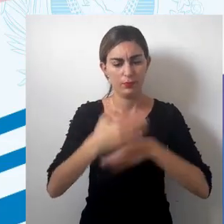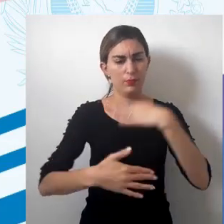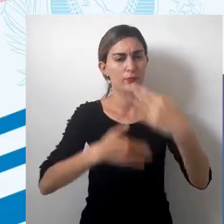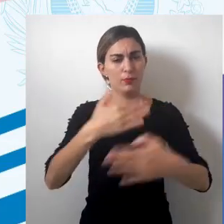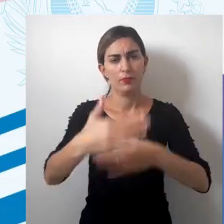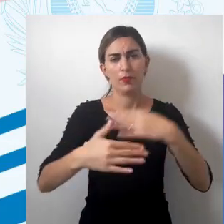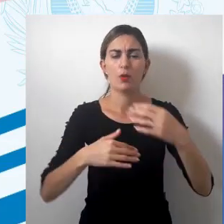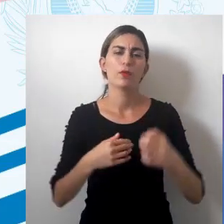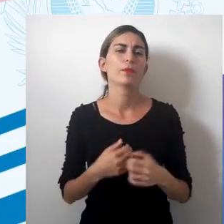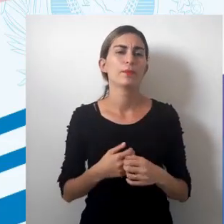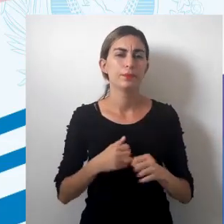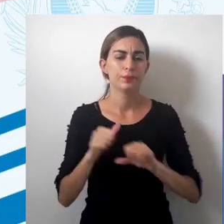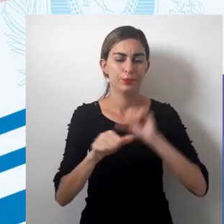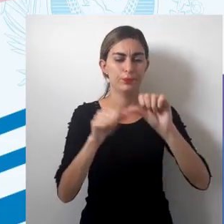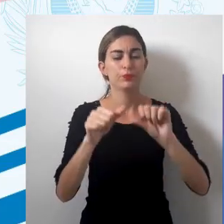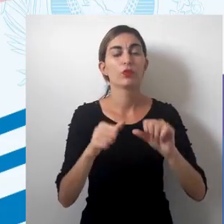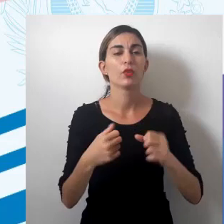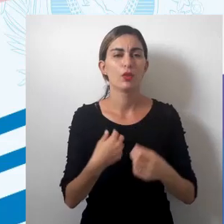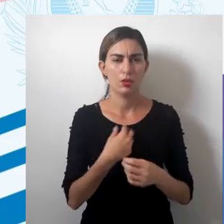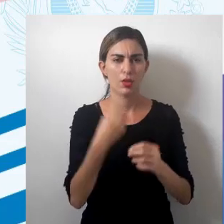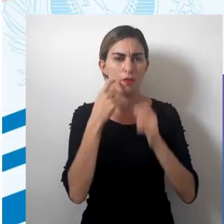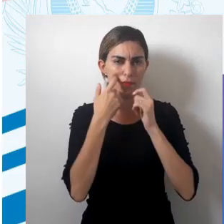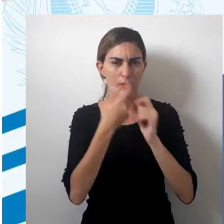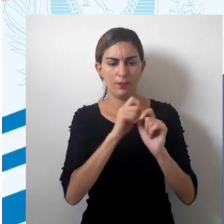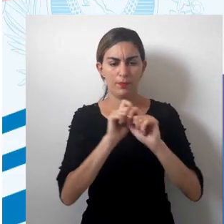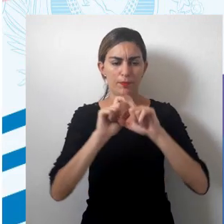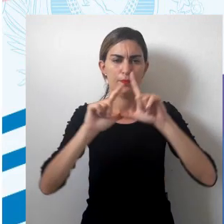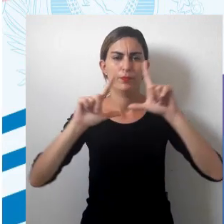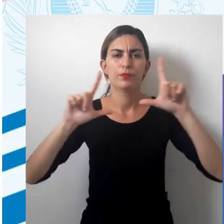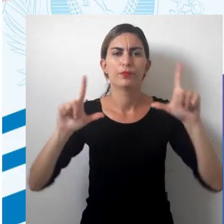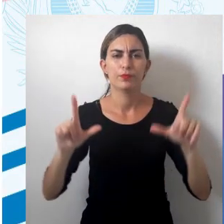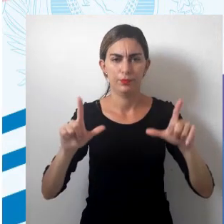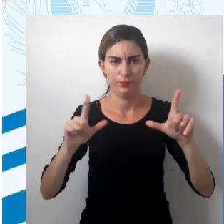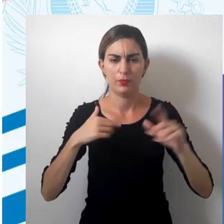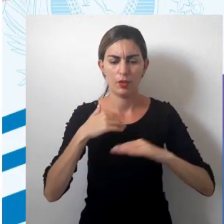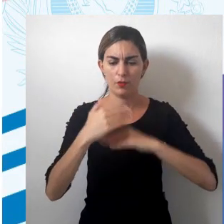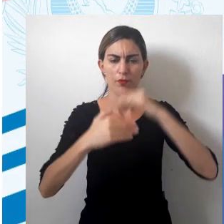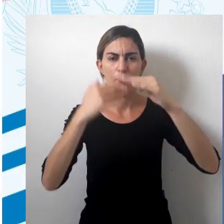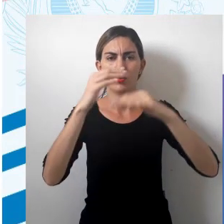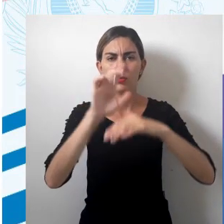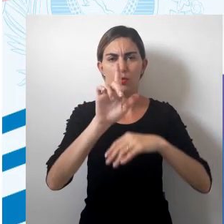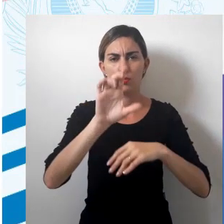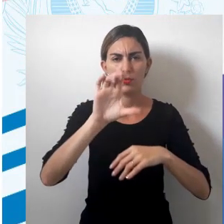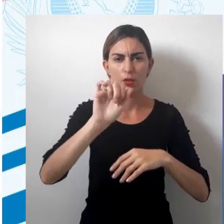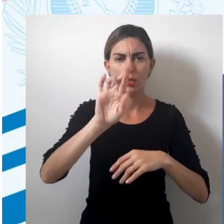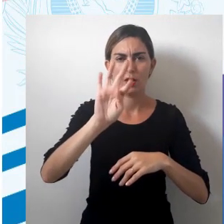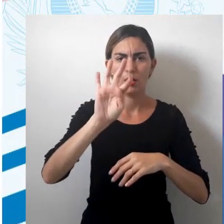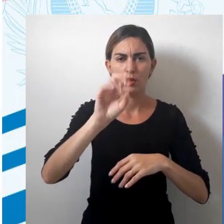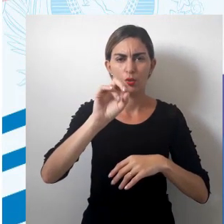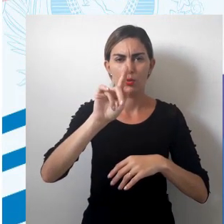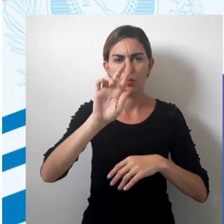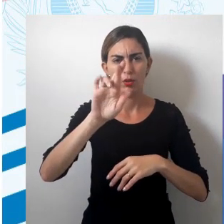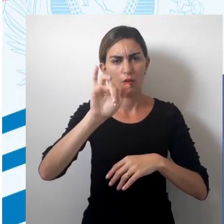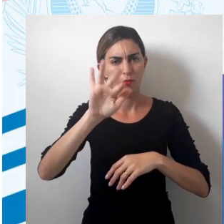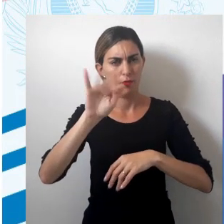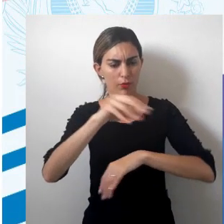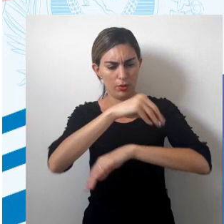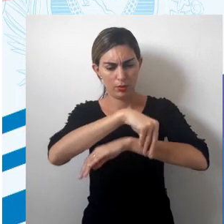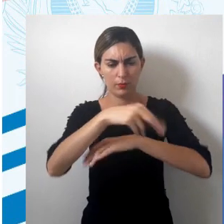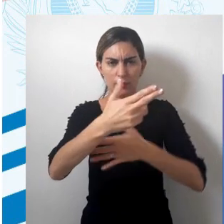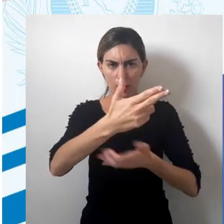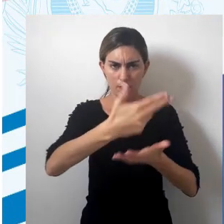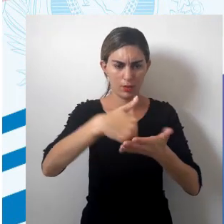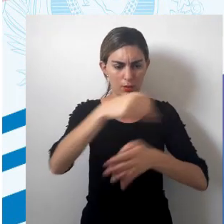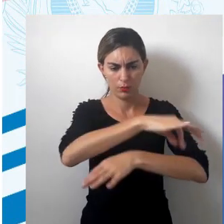processo evolutivo. Então, conforme a imagem da tela, a evolução da cartografia, né? Dentro dos seus